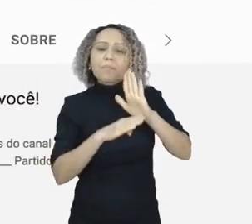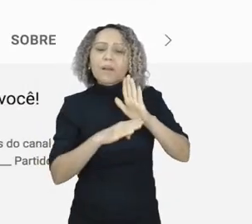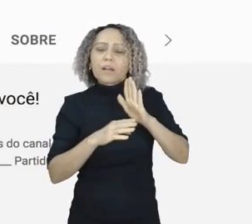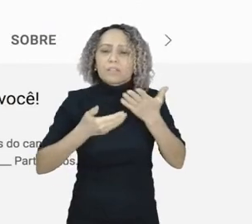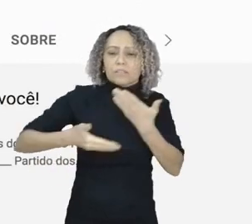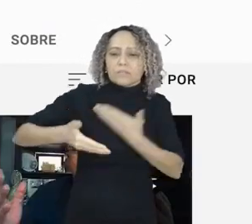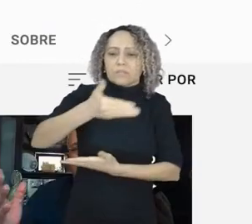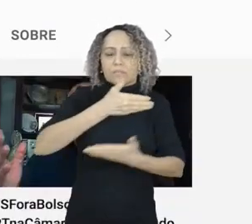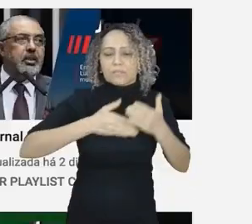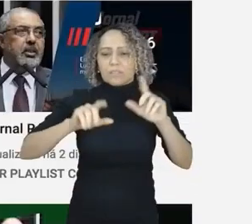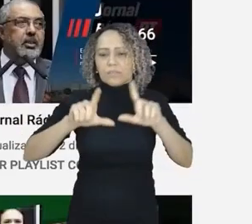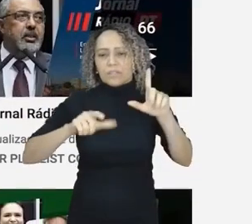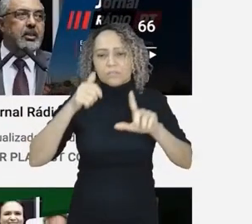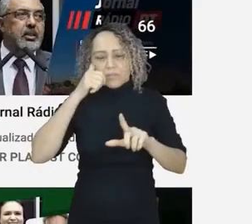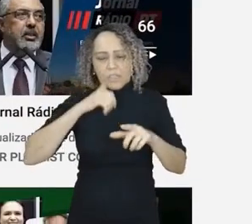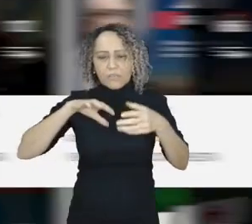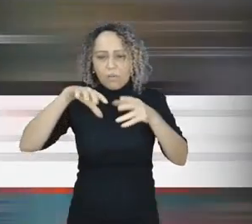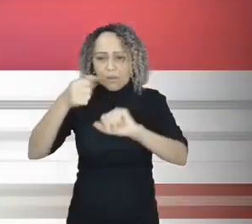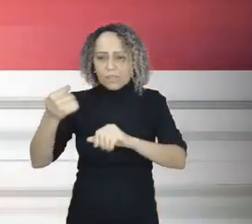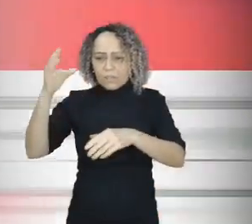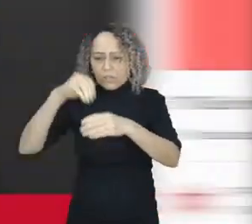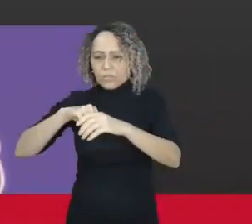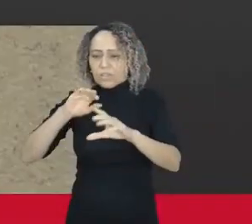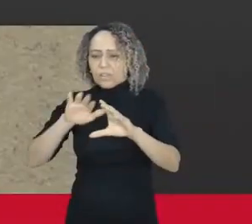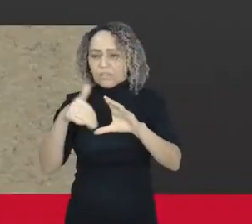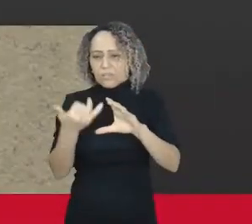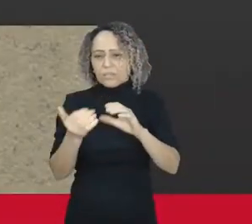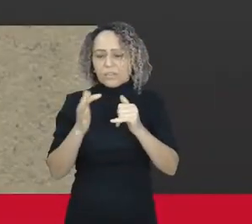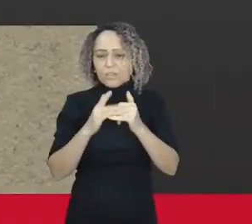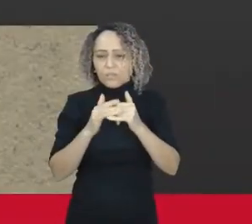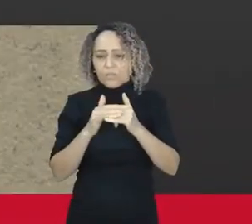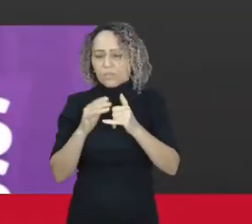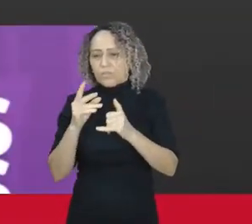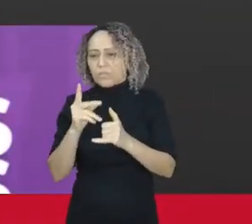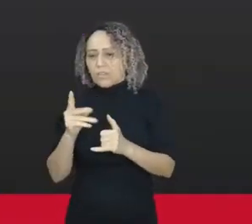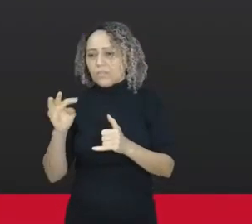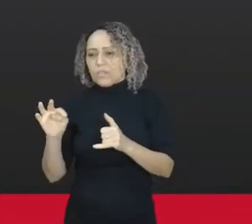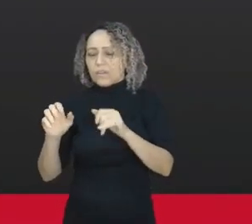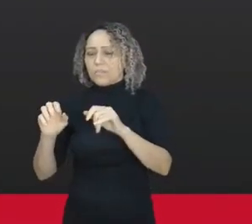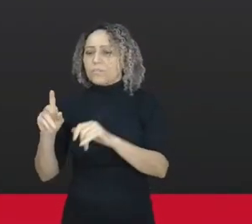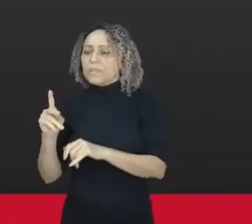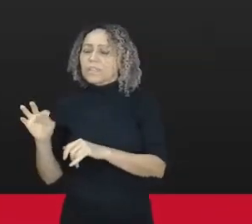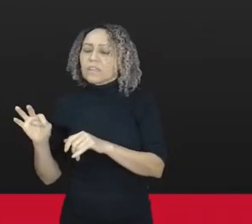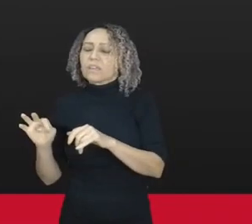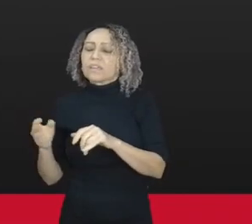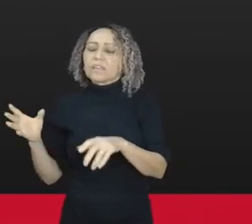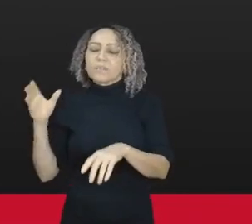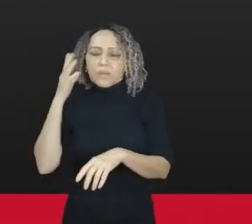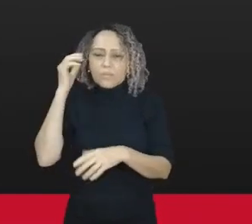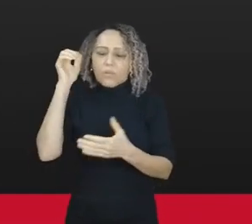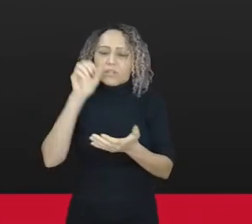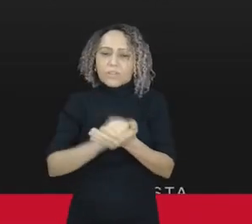Elas formação no canal da TV PT no Youtube ou em formato de podcast no Spotify